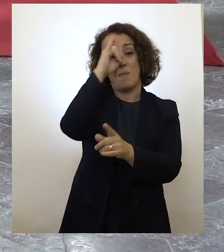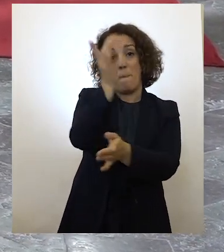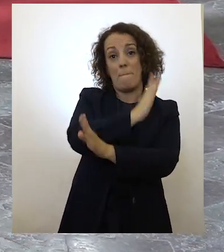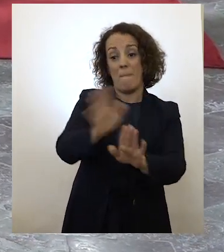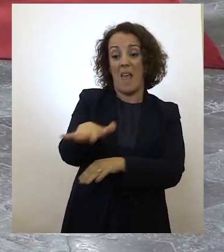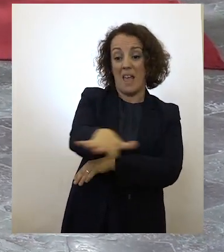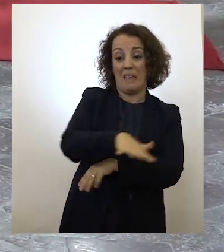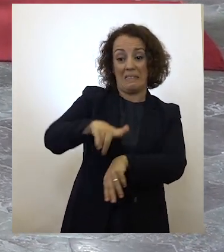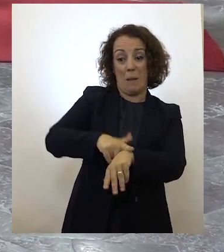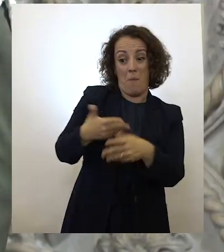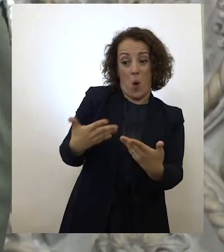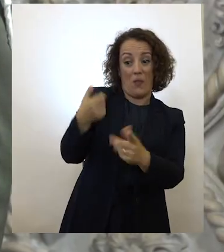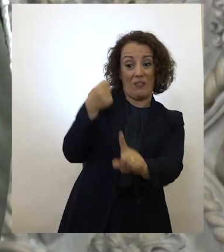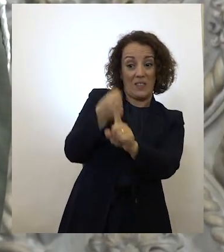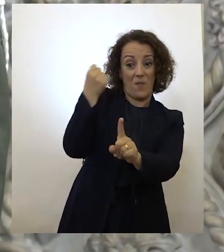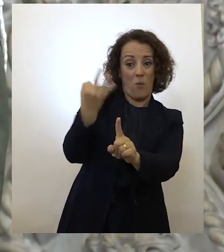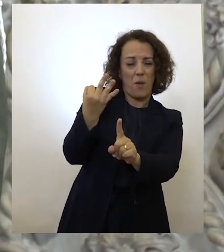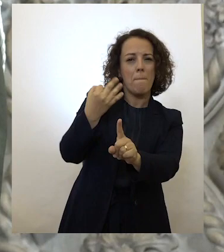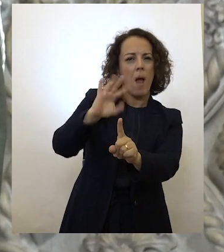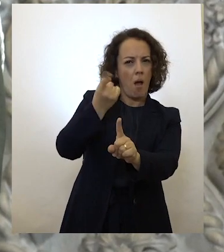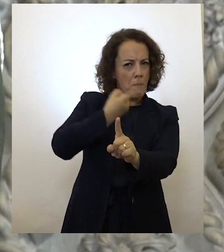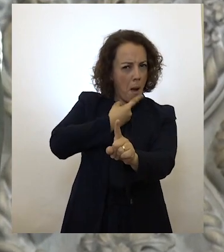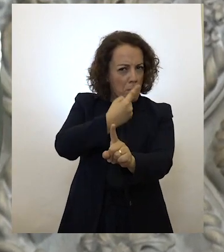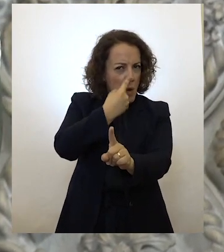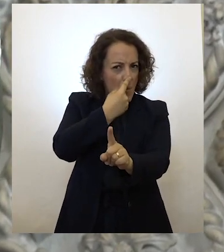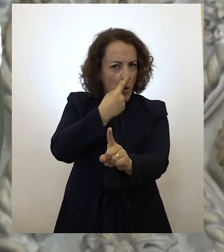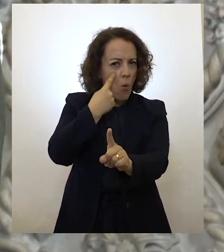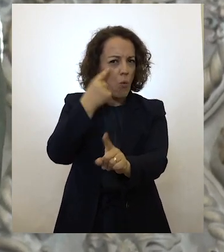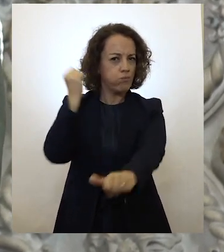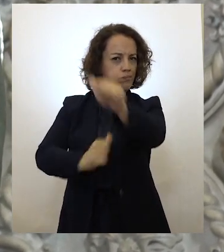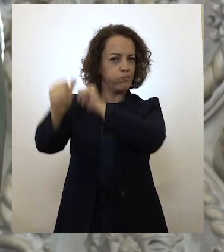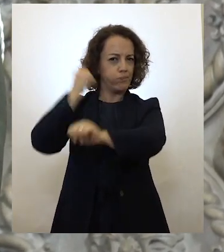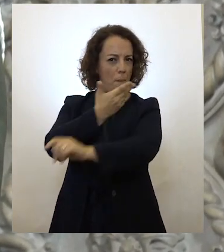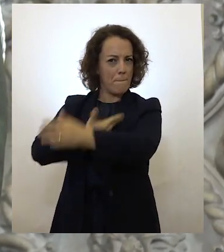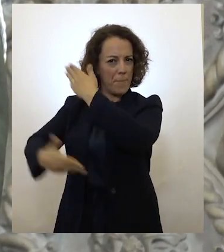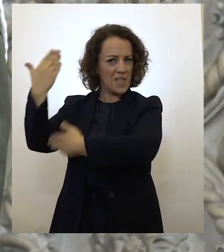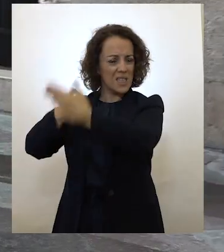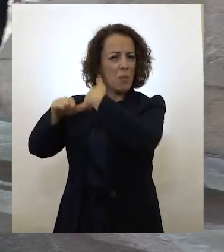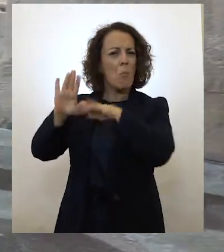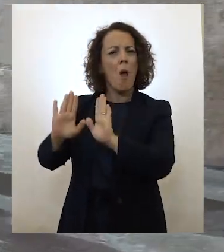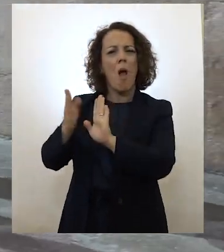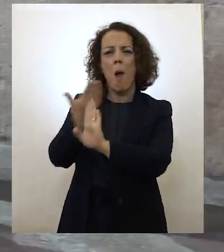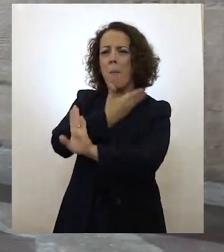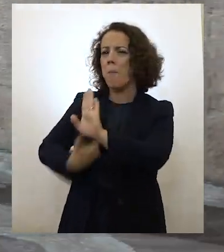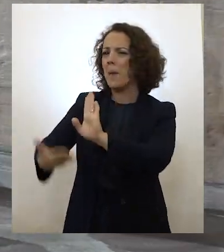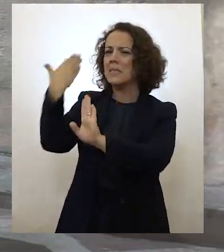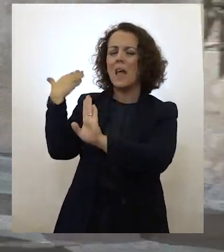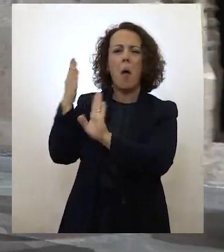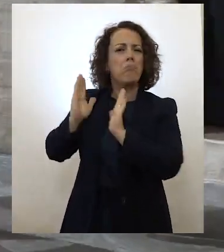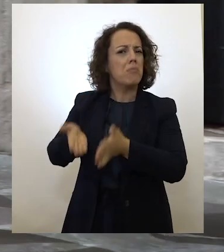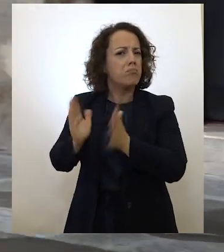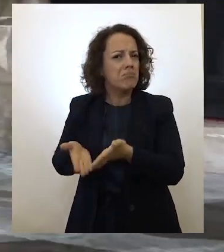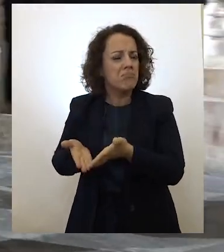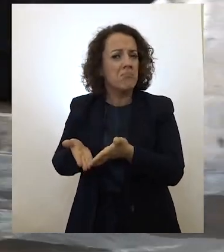deste tempo, preferimos voltar ao passado, naquilo em que ele já não serve ou já não é